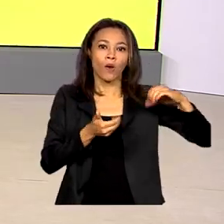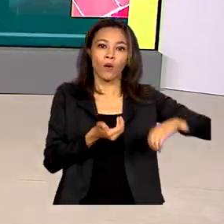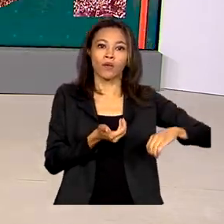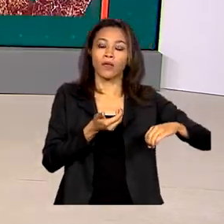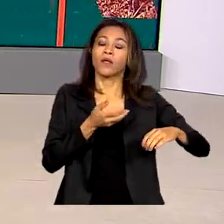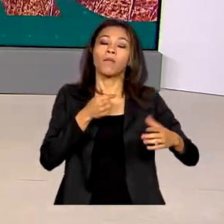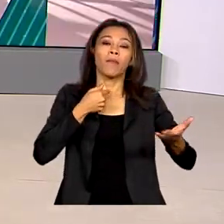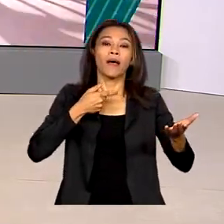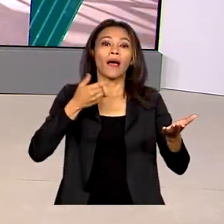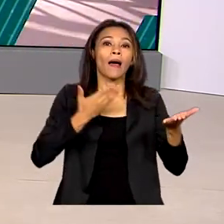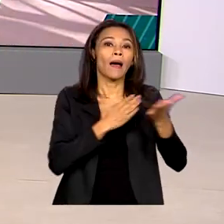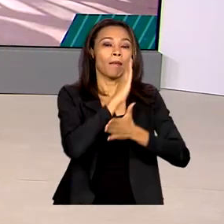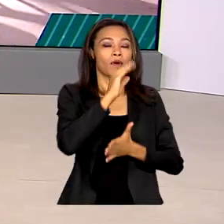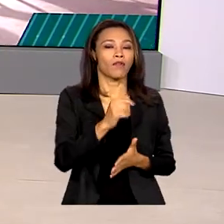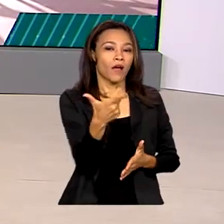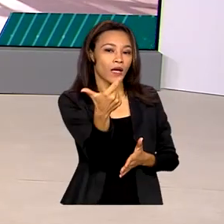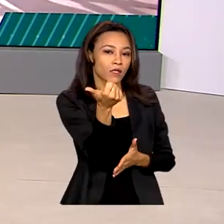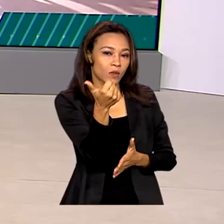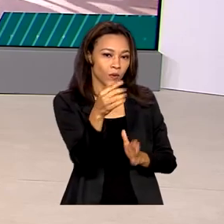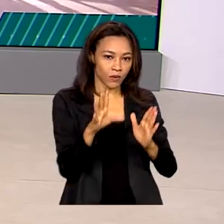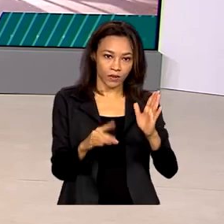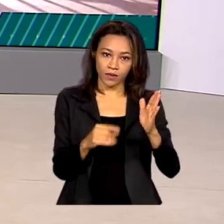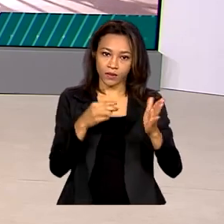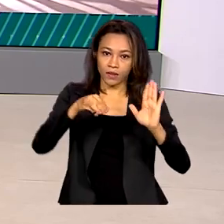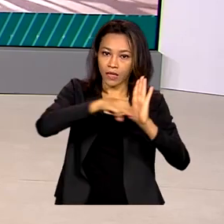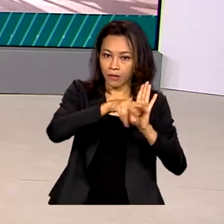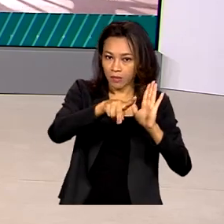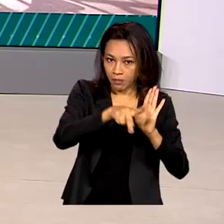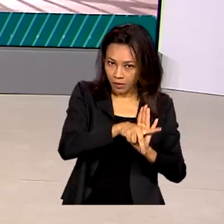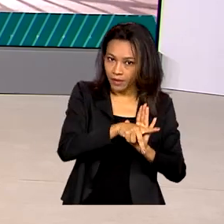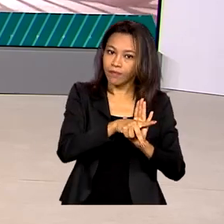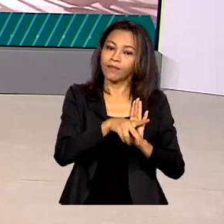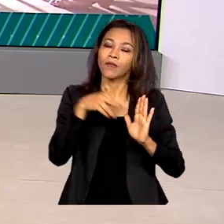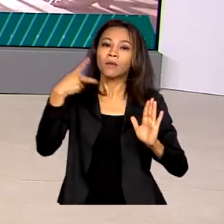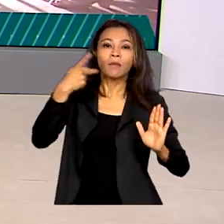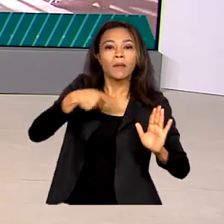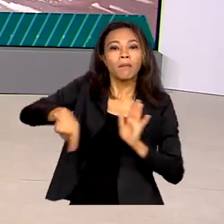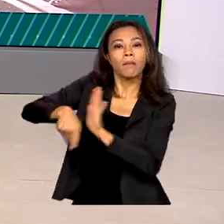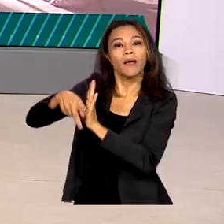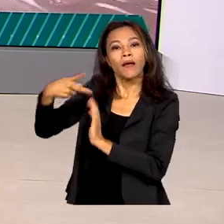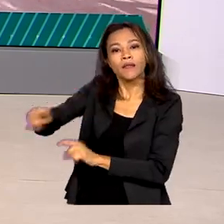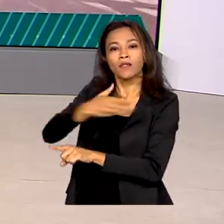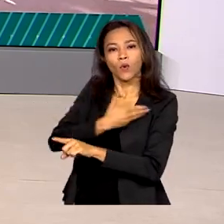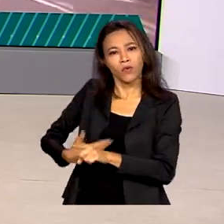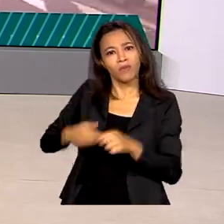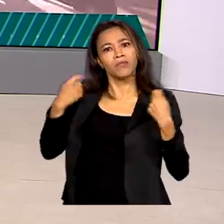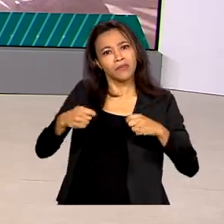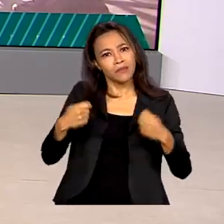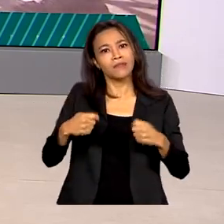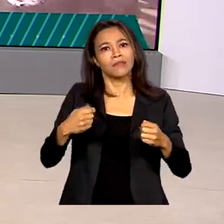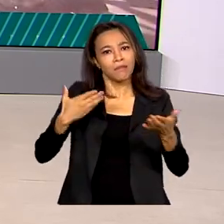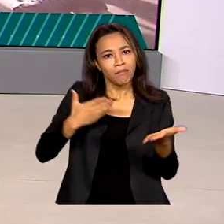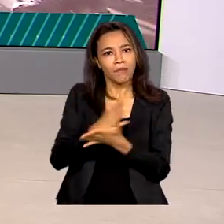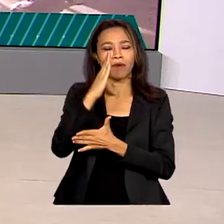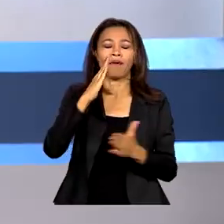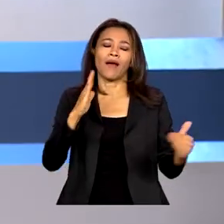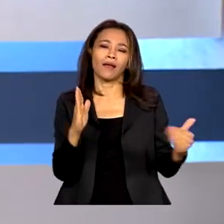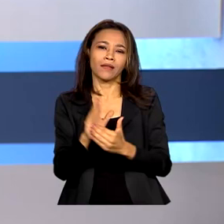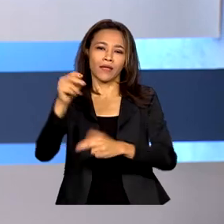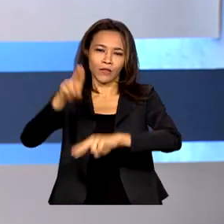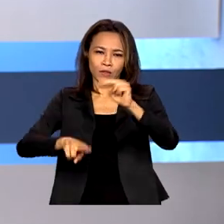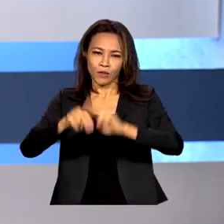12 medidas provisórias propostas pelo governo e que precisam ser aprovadas até junho, se não perdem a validade.